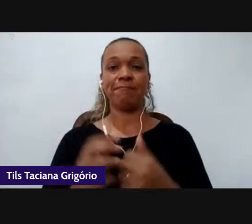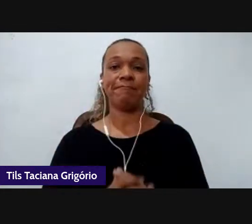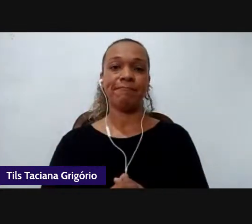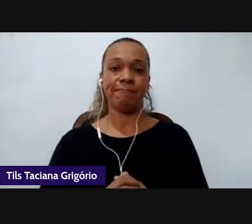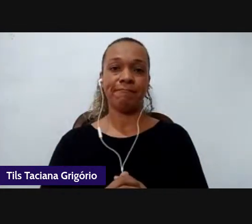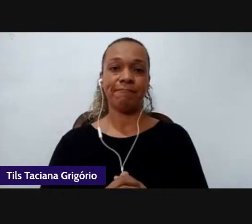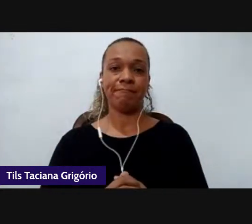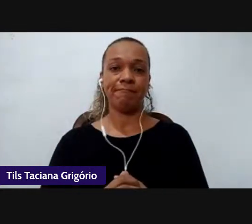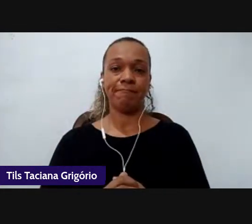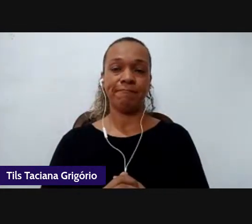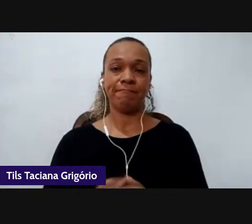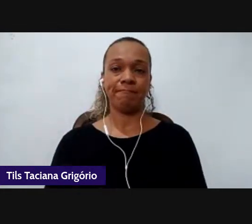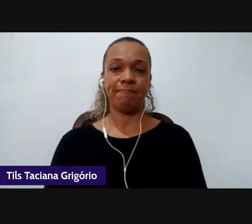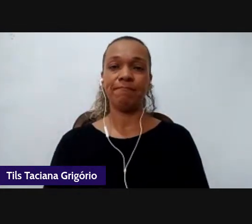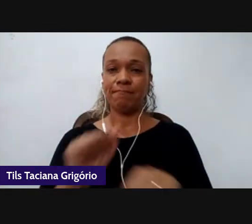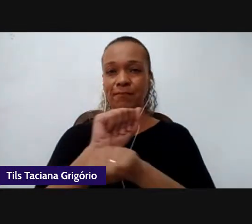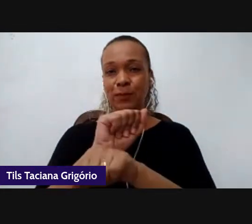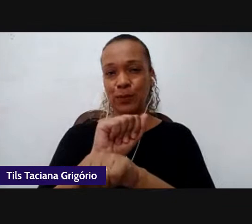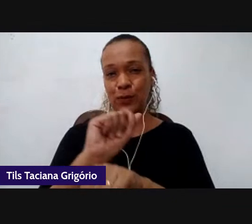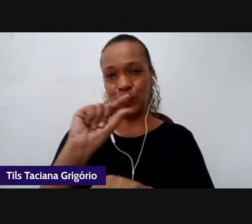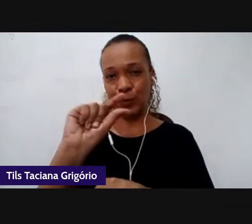um instantinho.